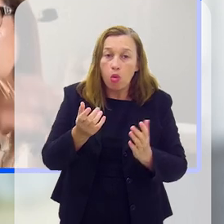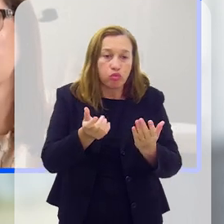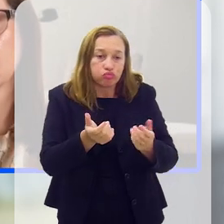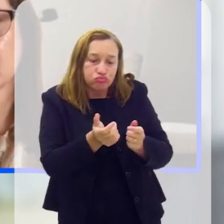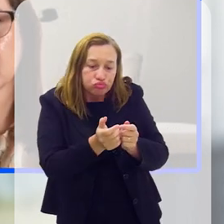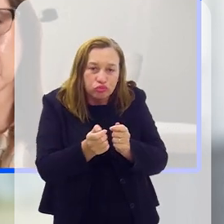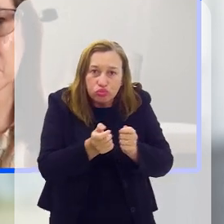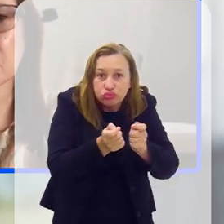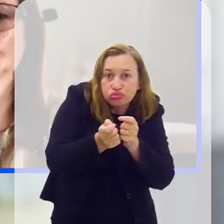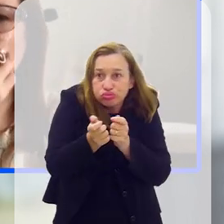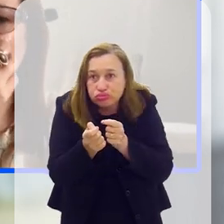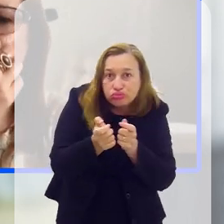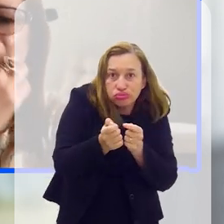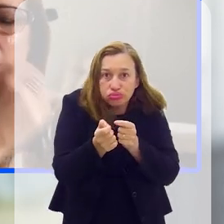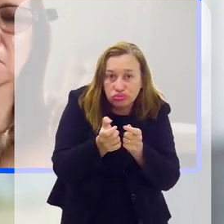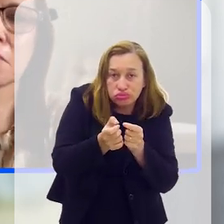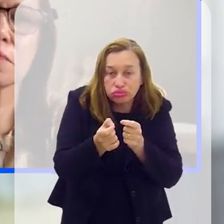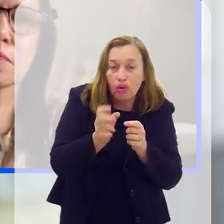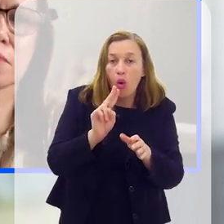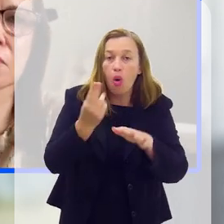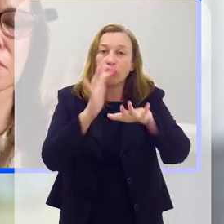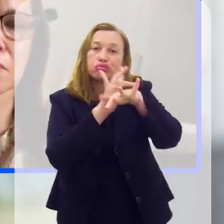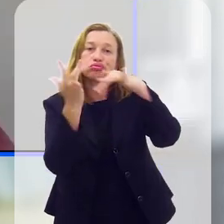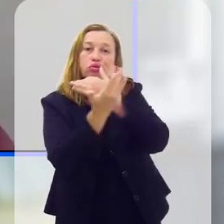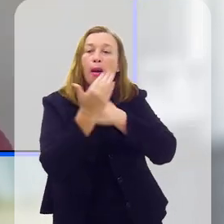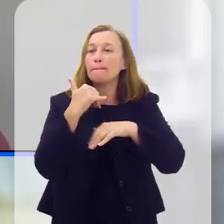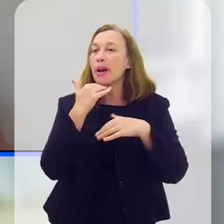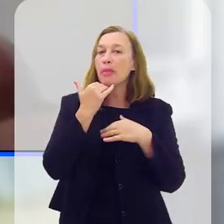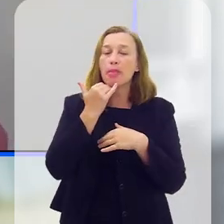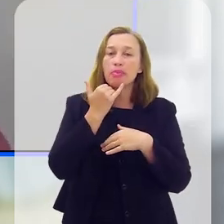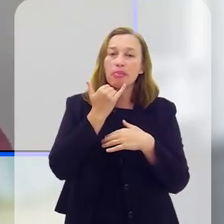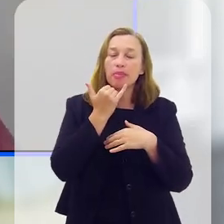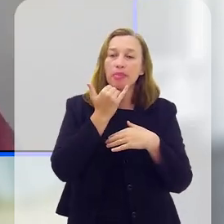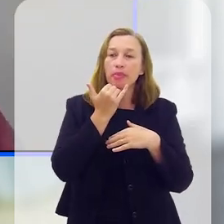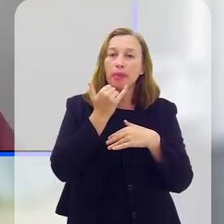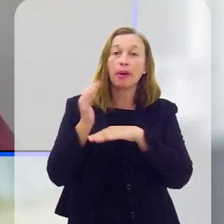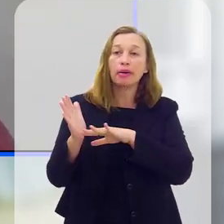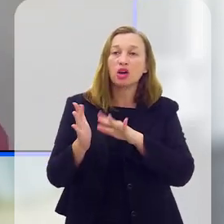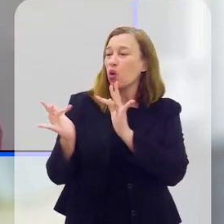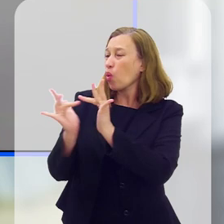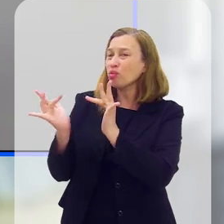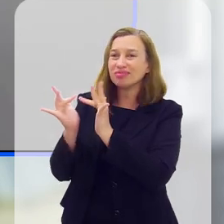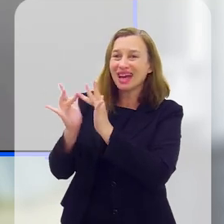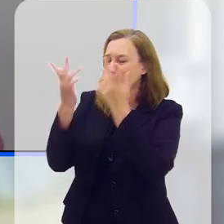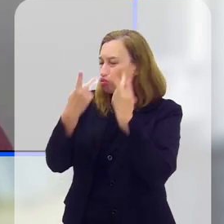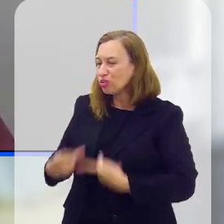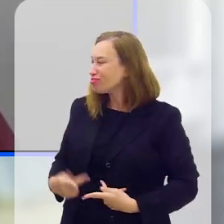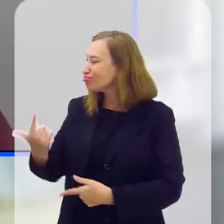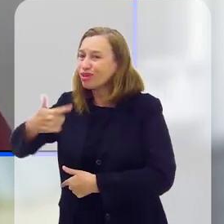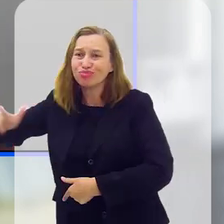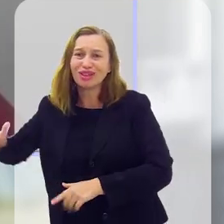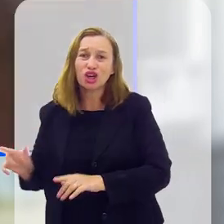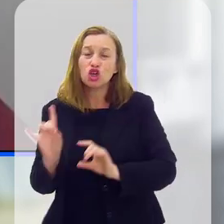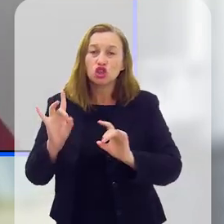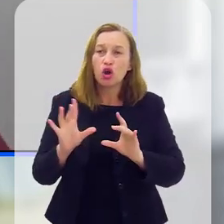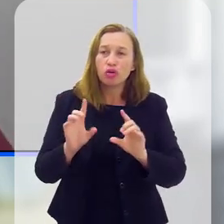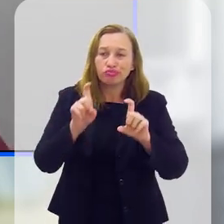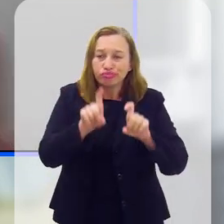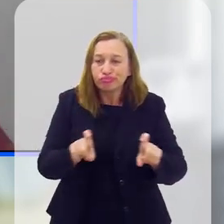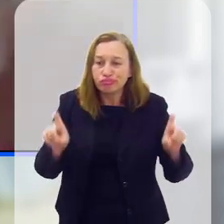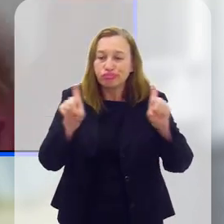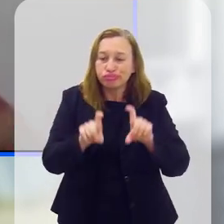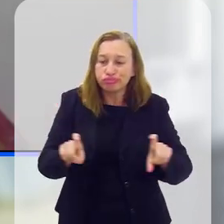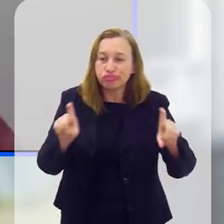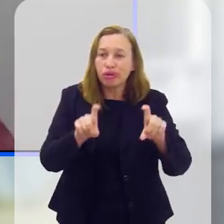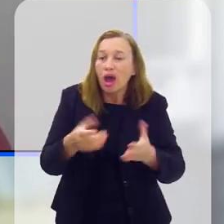videogame, ou em redes sociais, aí eles deixam de fazer esporte, eles deixam de ter contato com a natureza e eles não dormem bem, entre outras